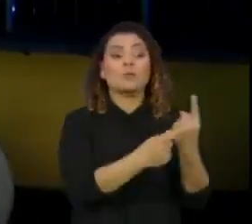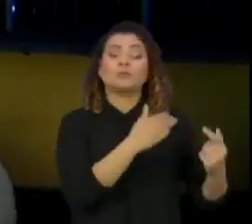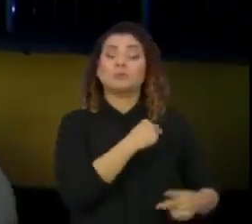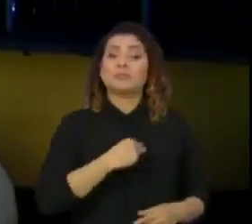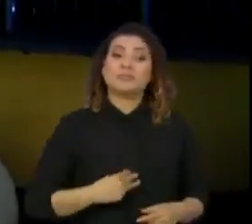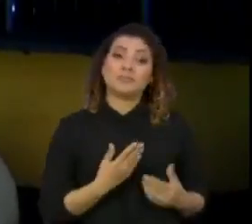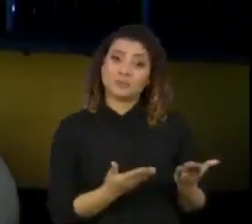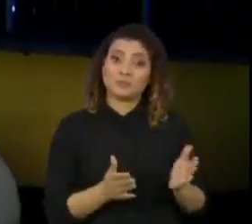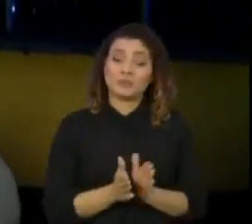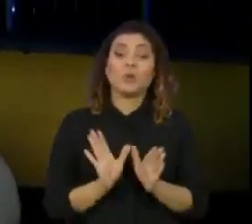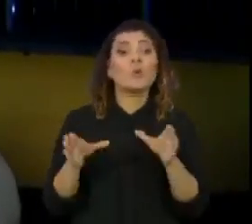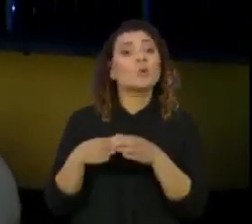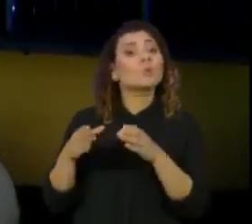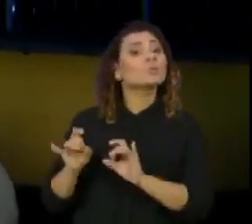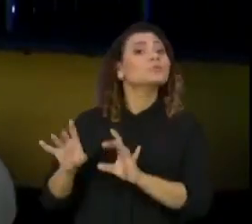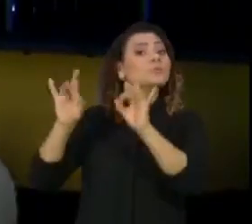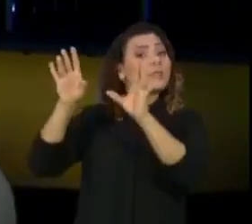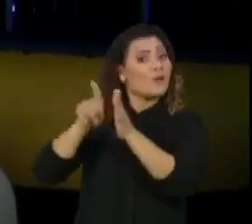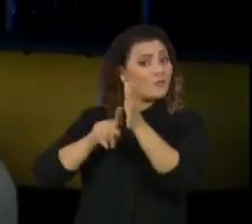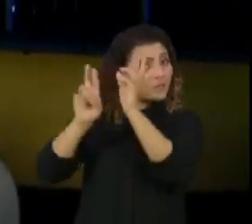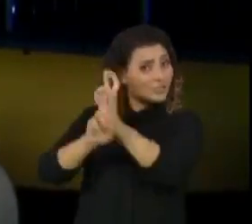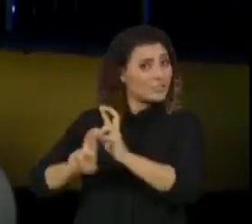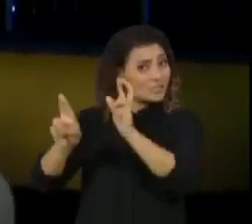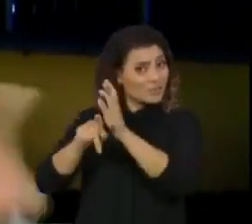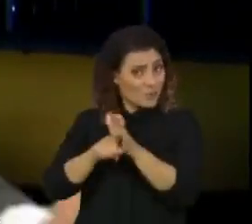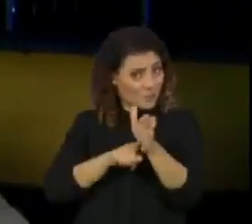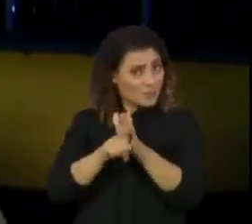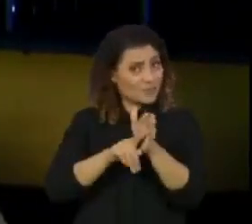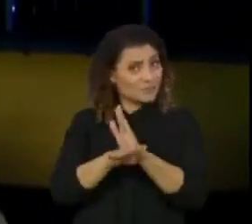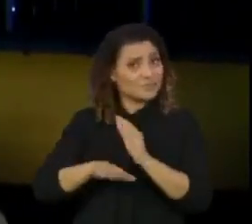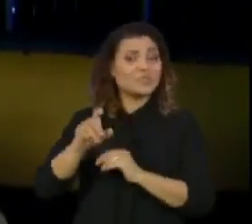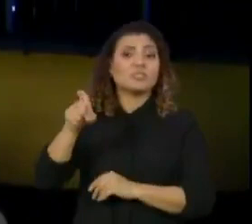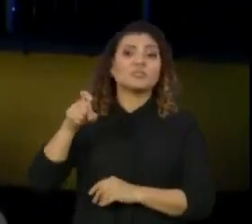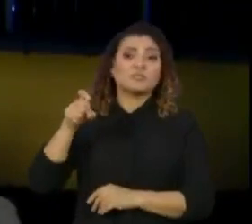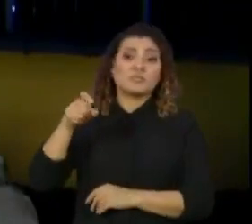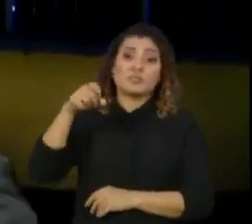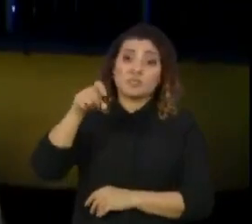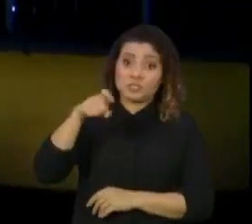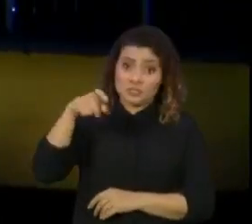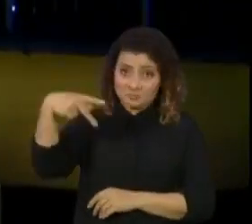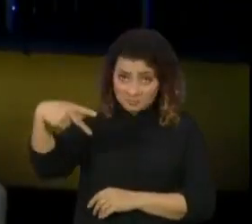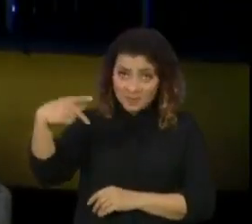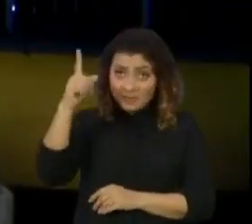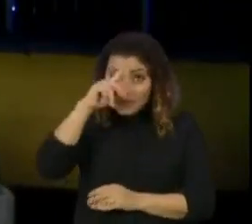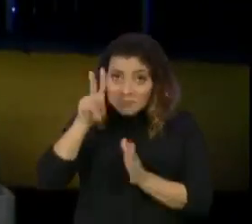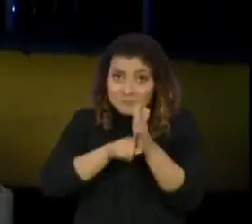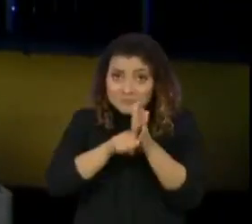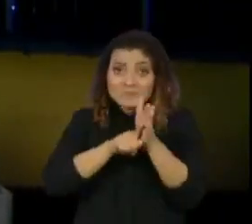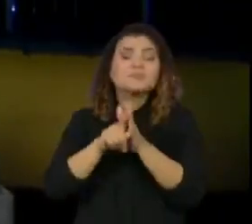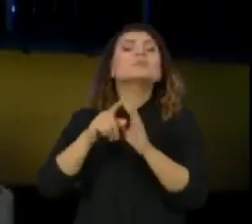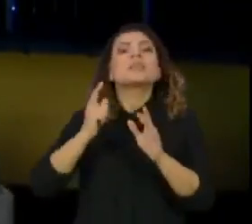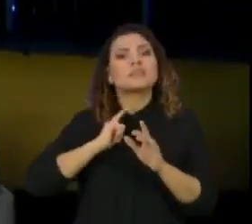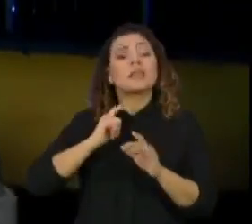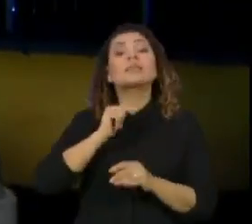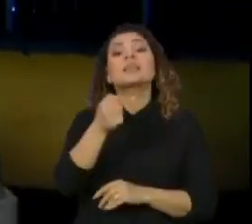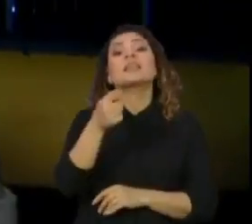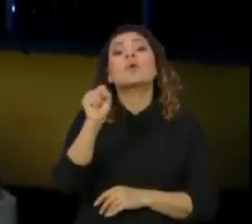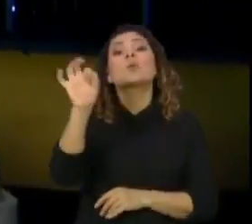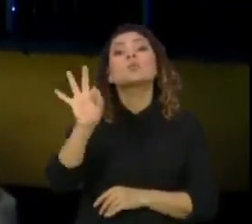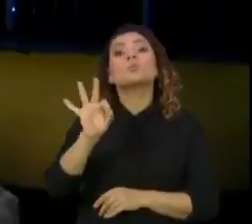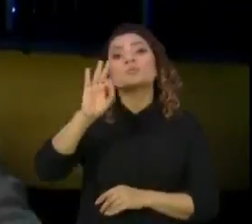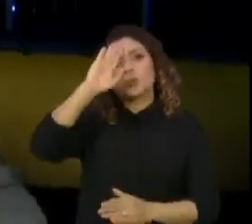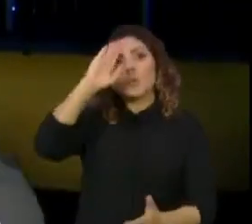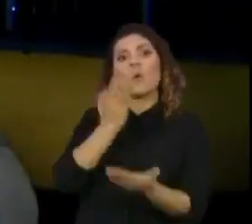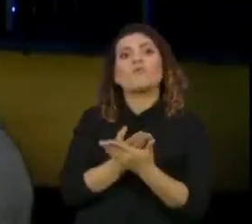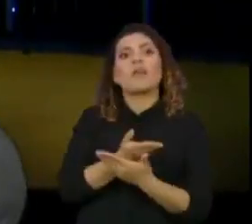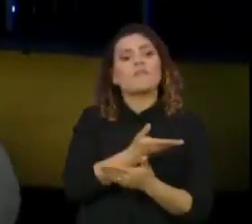Essa comissão parlamentar de inquérito, naquela pesquisa da XP, ela tem um grau de 78%